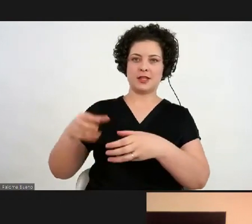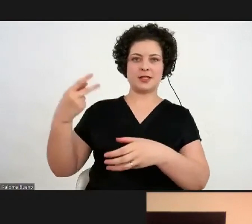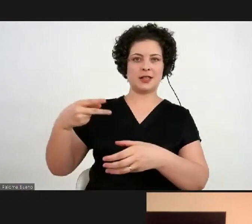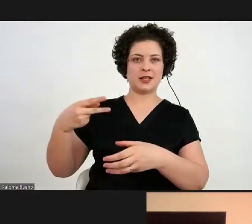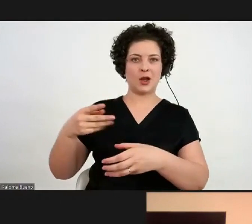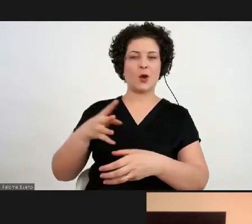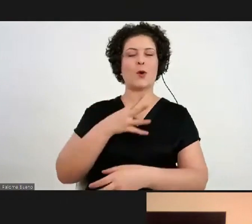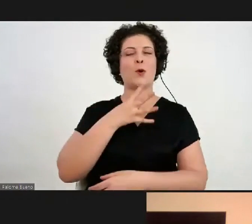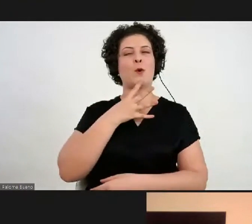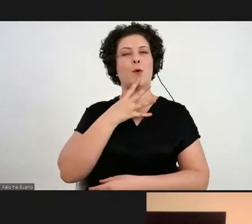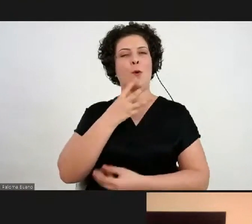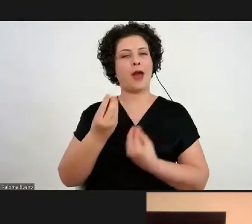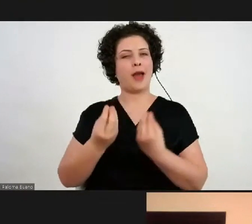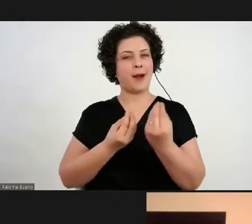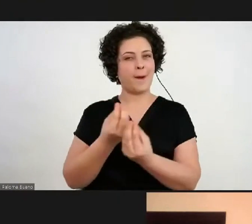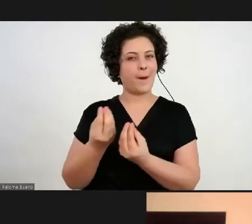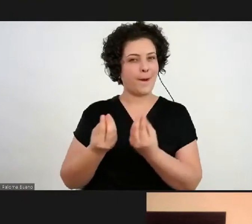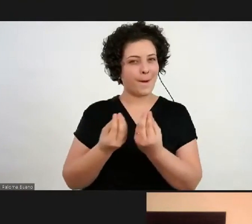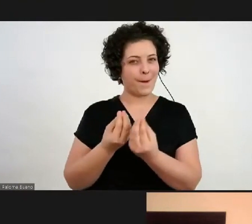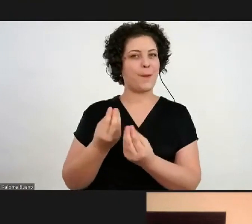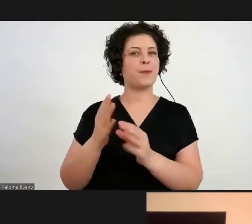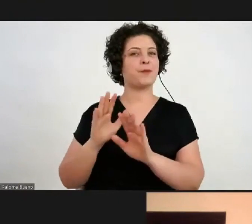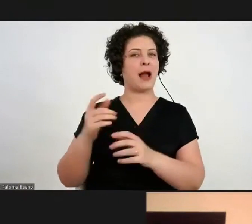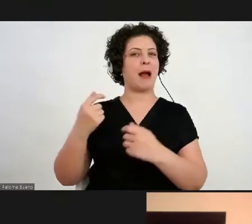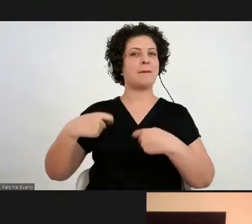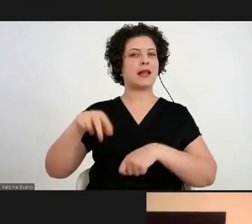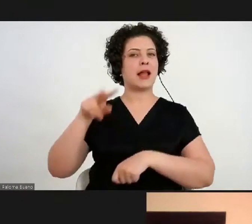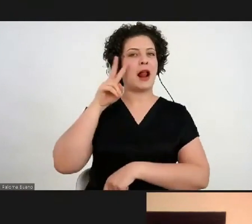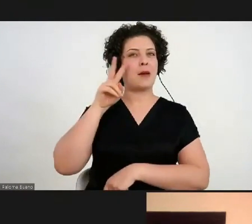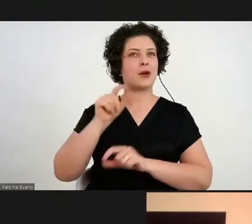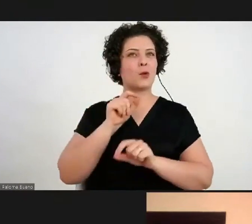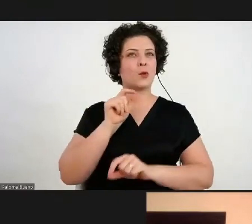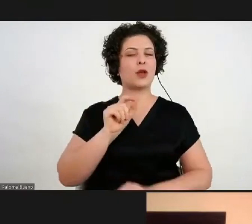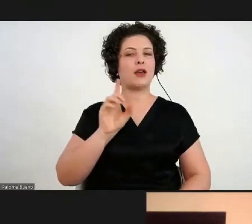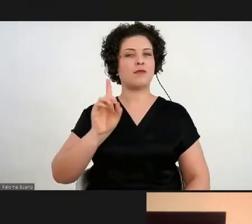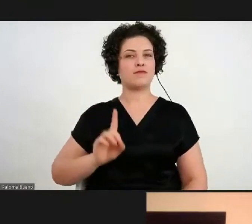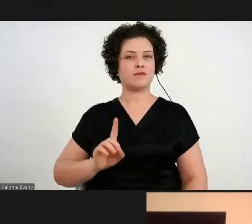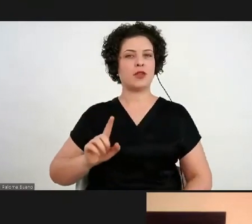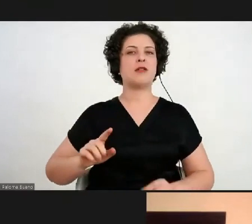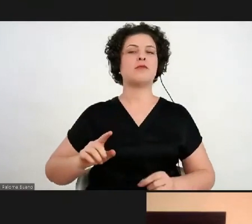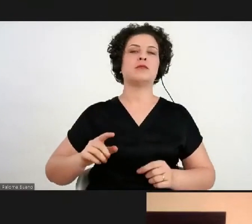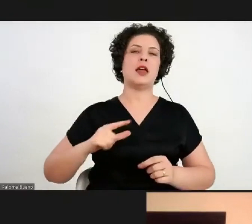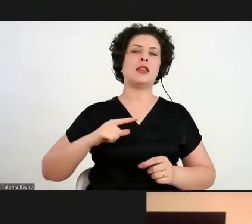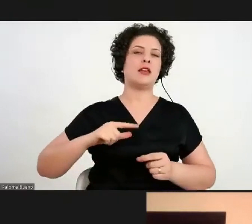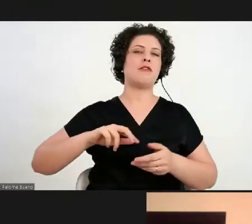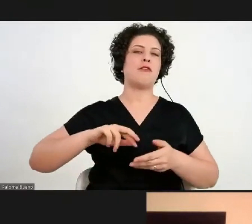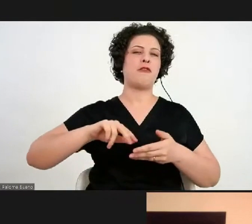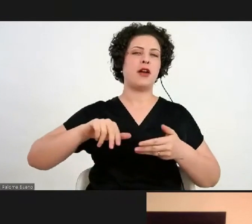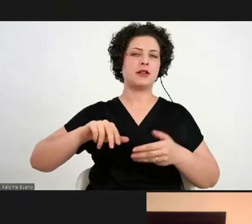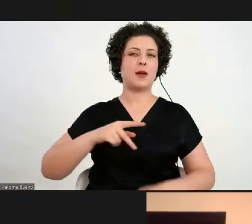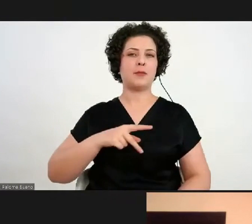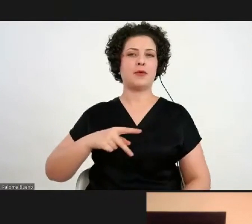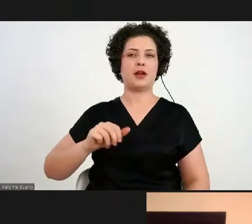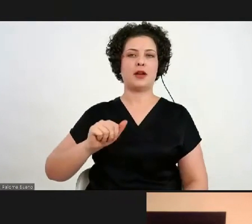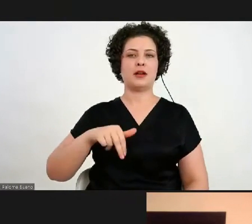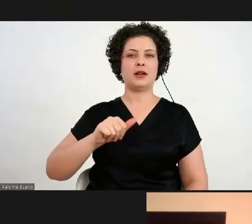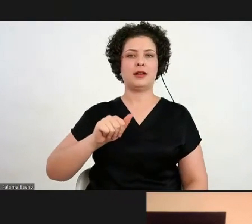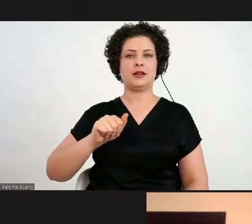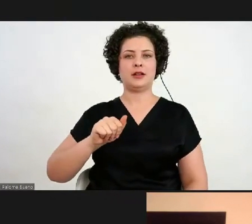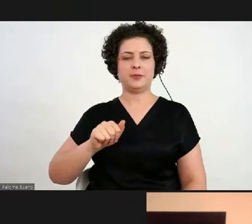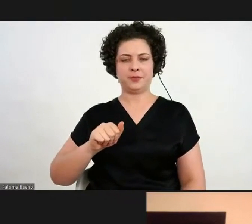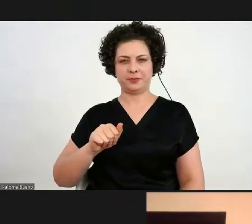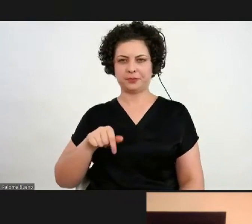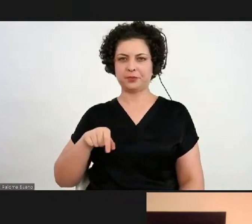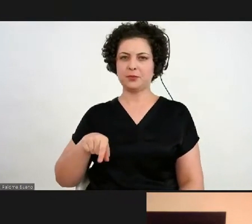do educativo do museu. gente não pode esquecer também que uma das diretoras do museu algum tempo atrás foi a professora Ana May, que é uma das